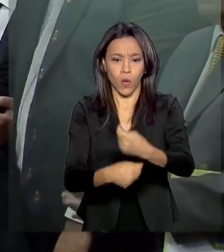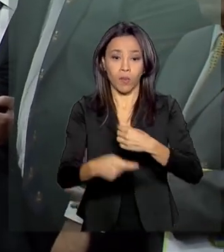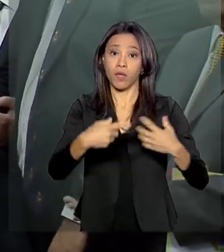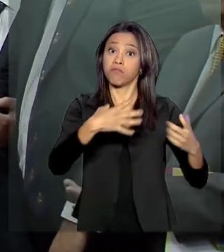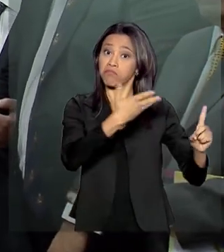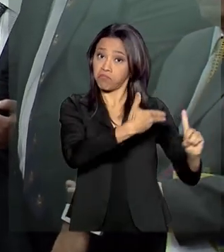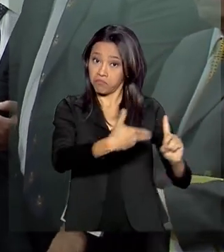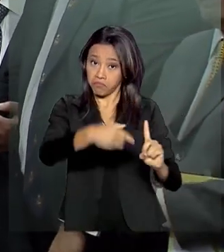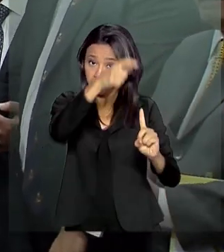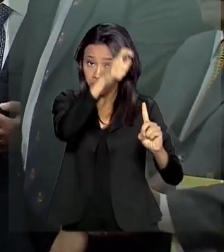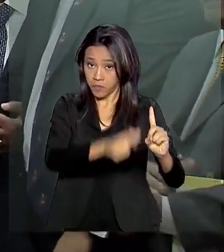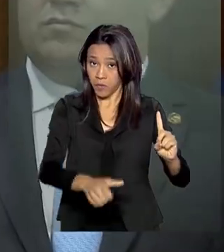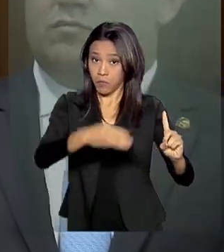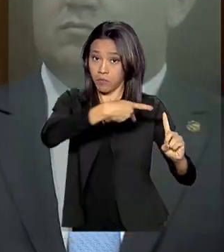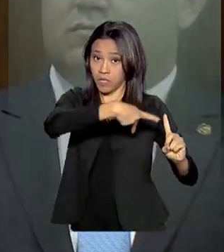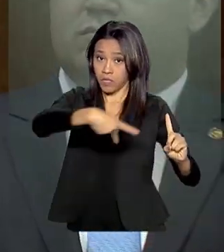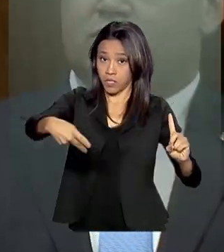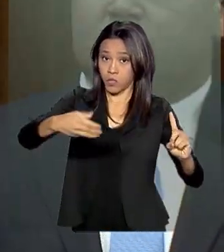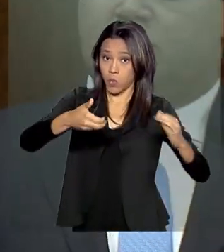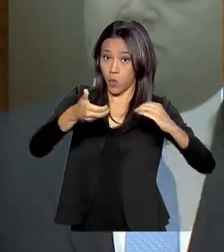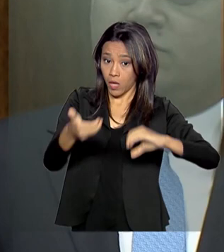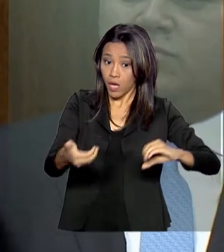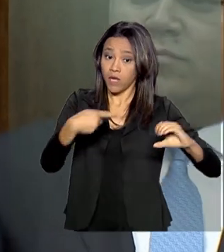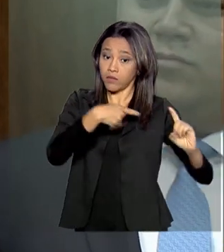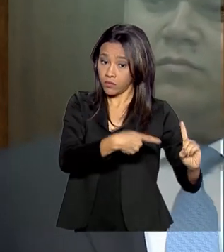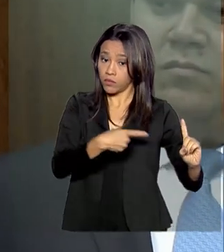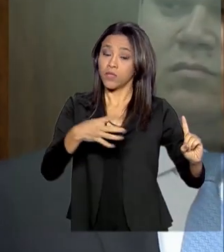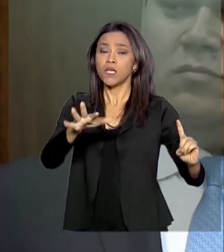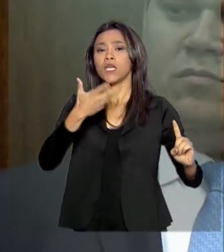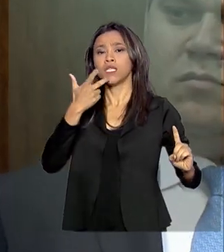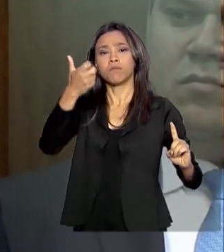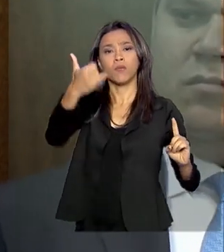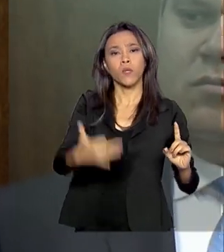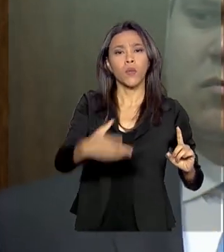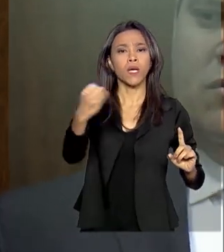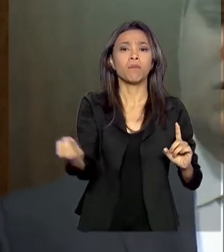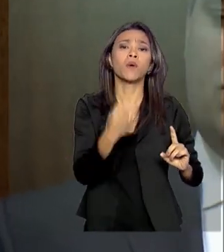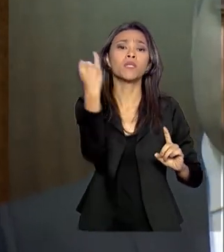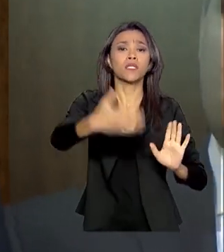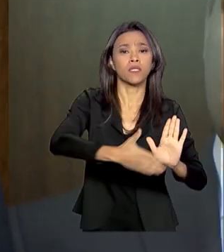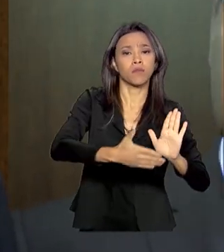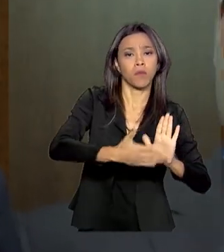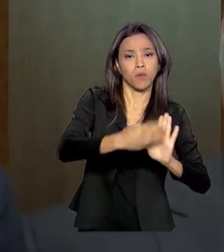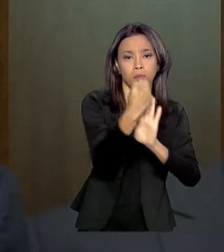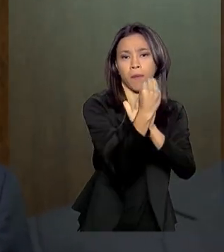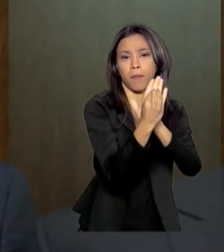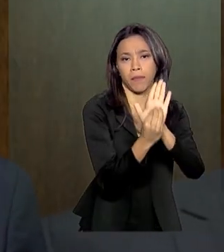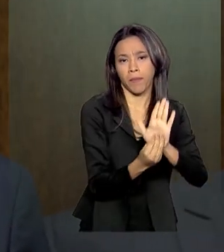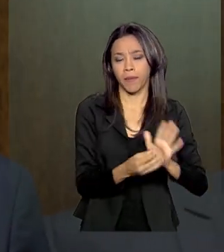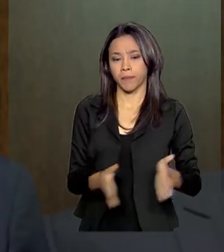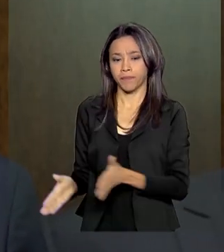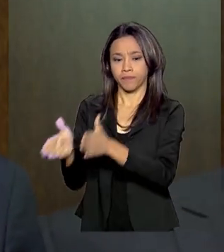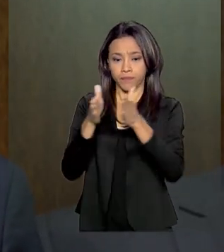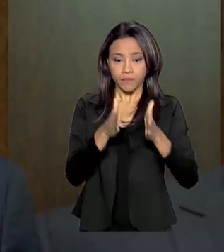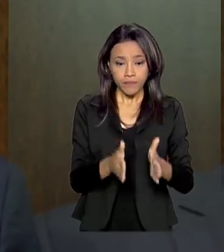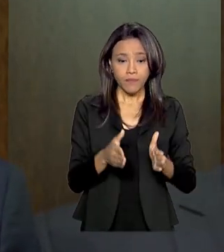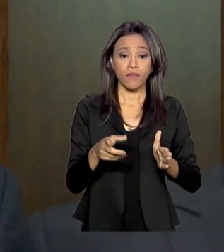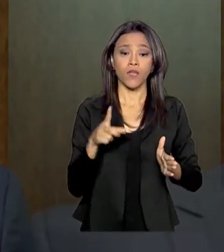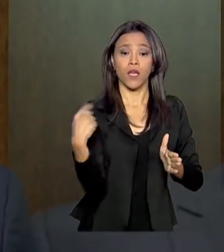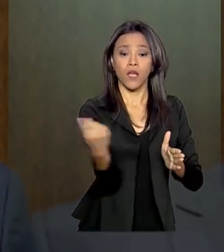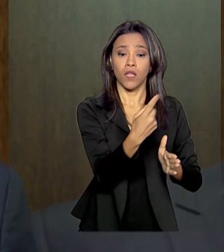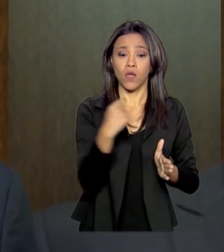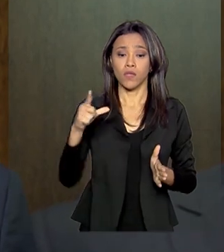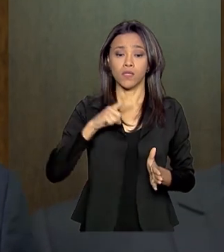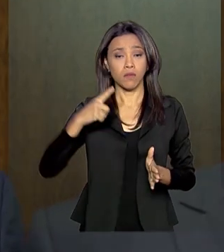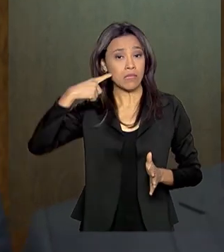Nacional, Davi Alcolumbre, Bolsonaro destacou a importância das medidas. Nós temos certeza que em